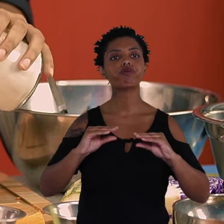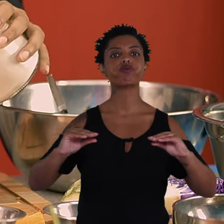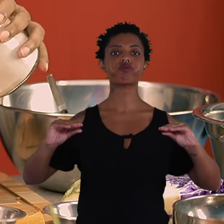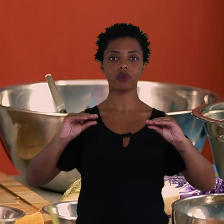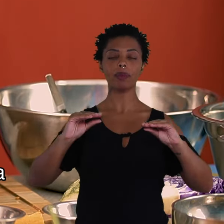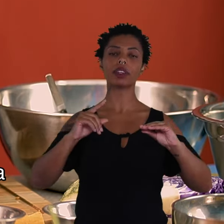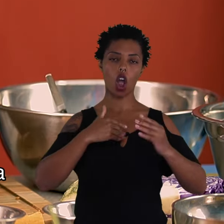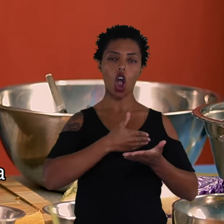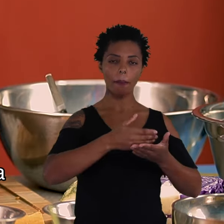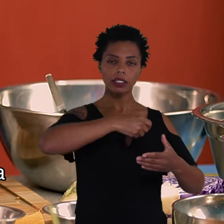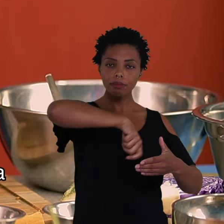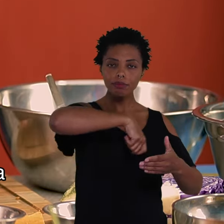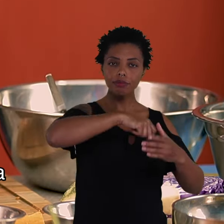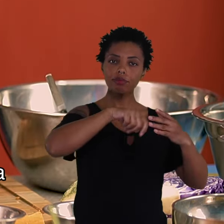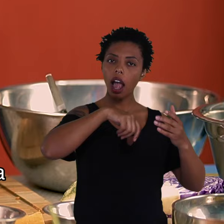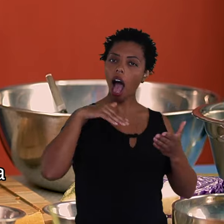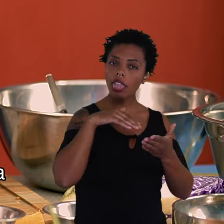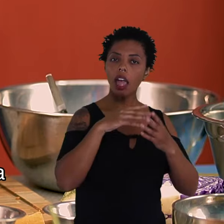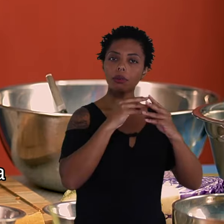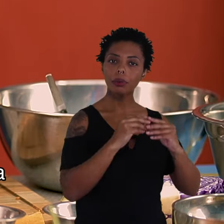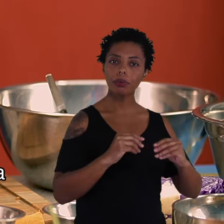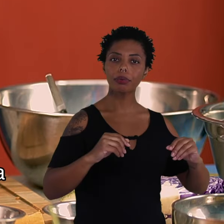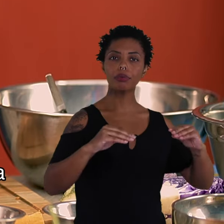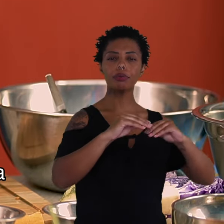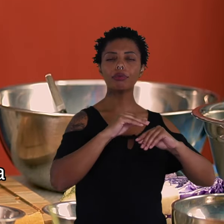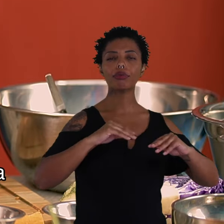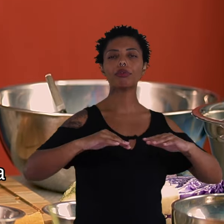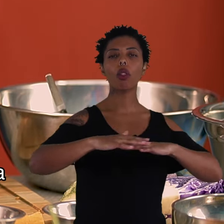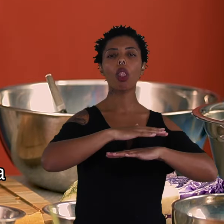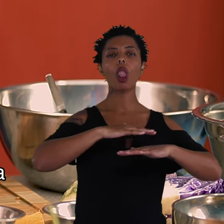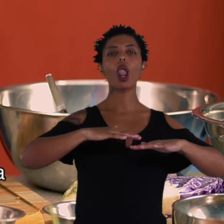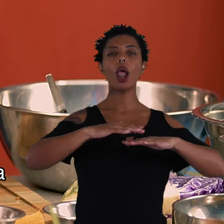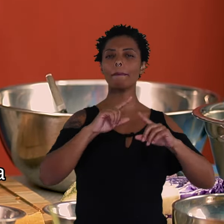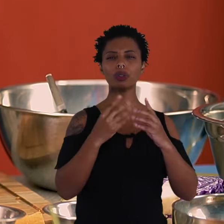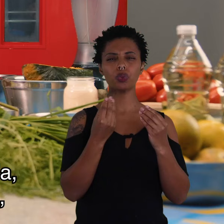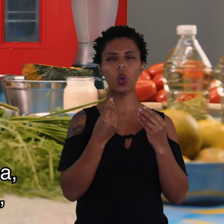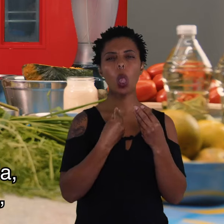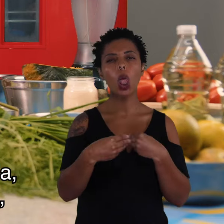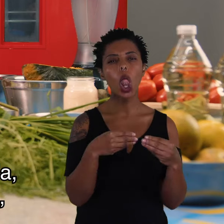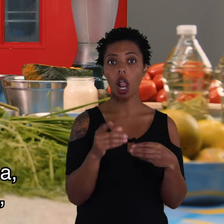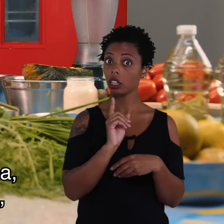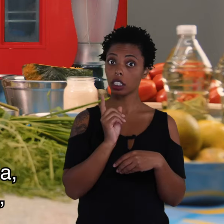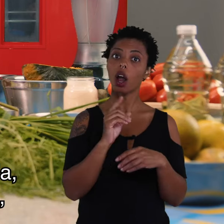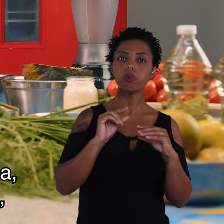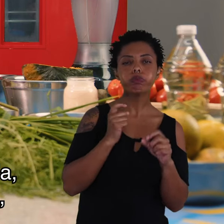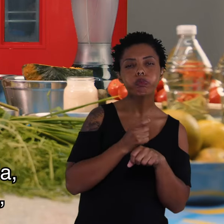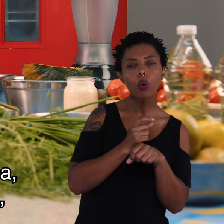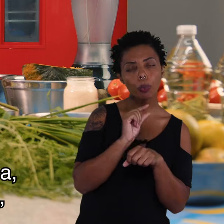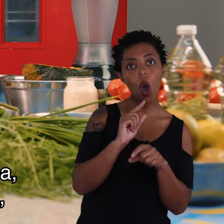essa panquequinha. Dá uma diluída nessa farinha, até ficar numa textura não muito